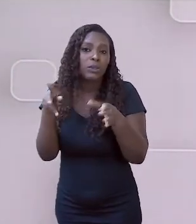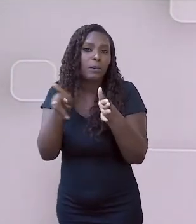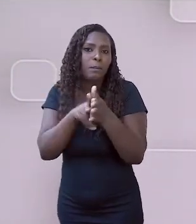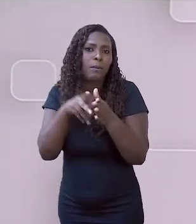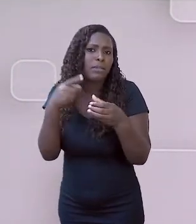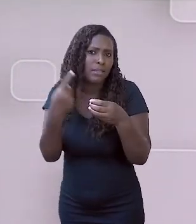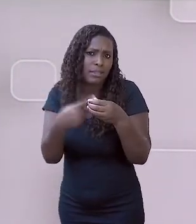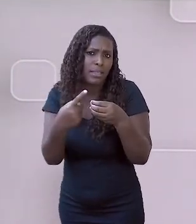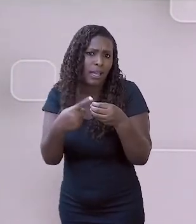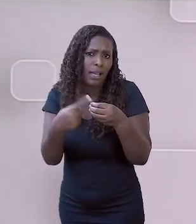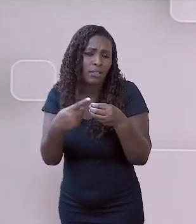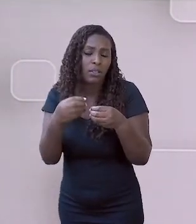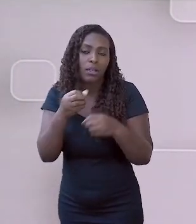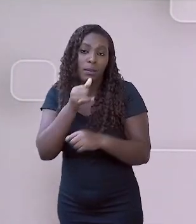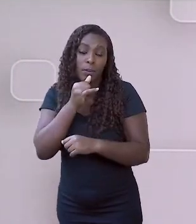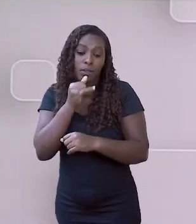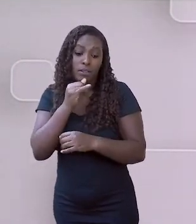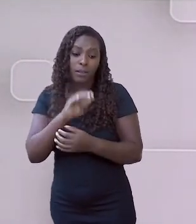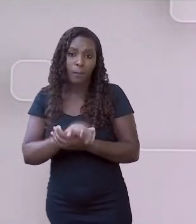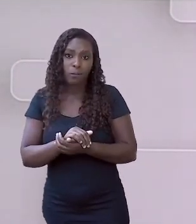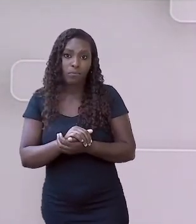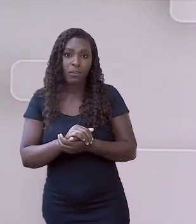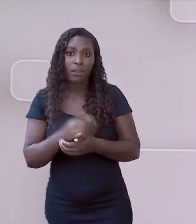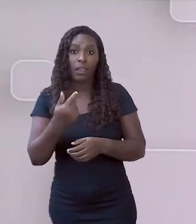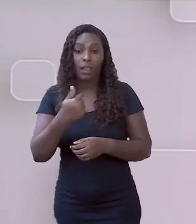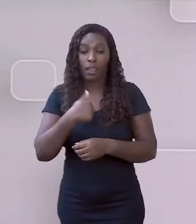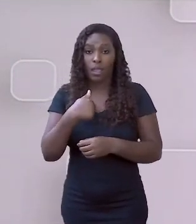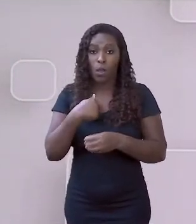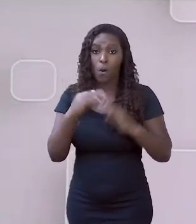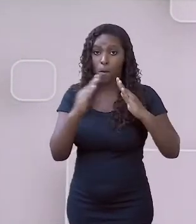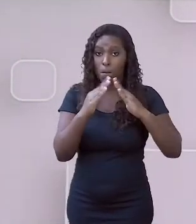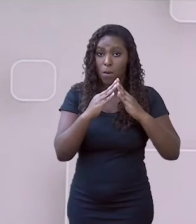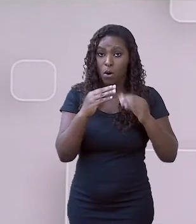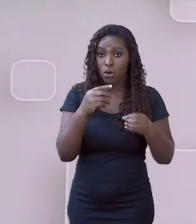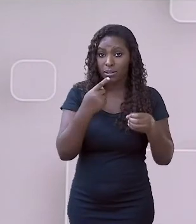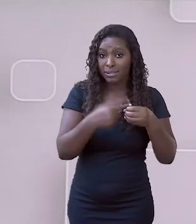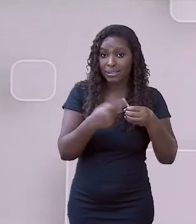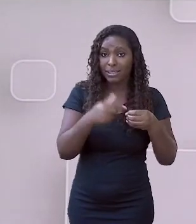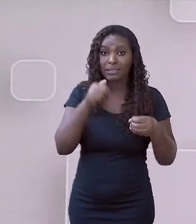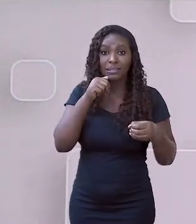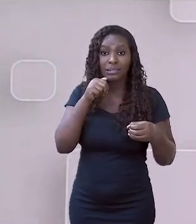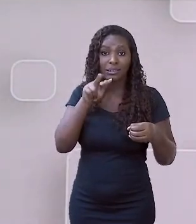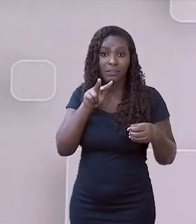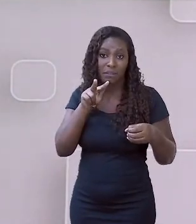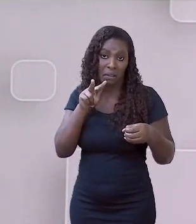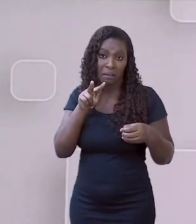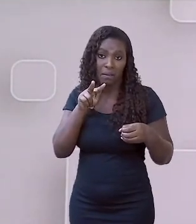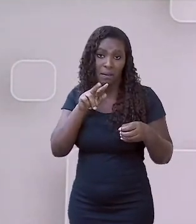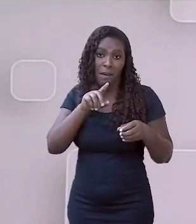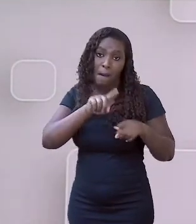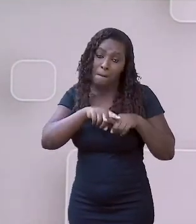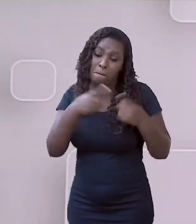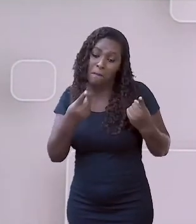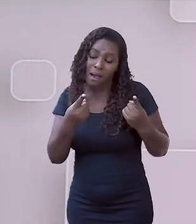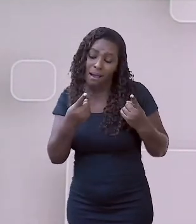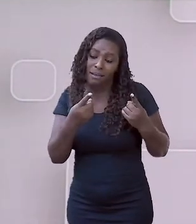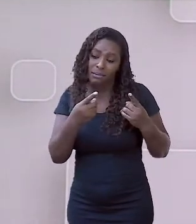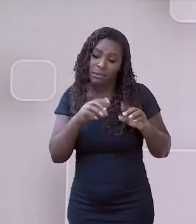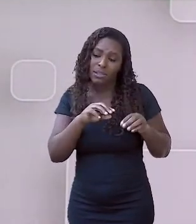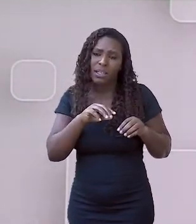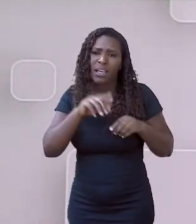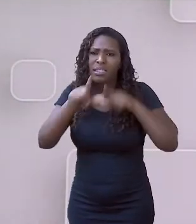cidades, às vezes, você vai trabalhar em outra cidade e volta. Ela é pendular, olha, ela é diária,